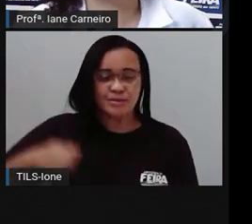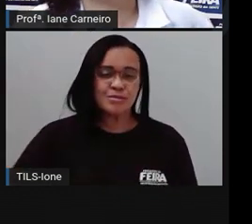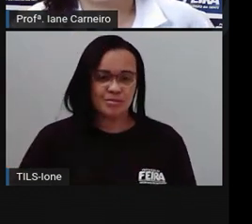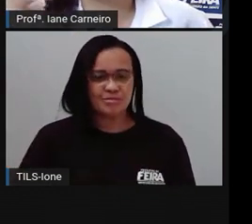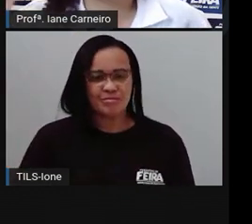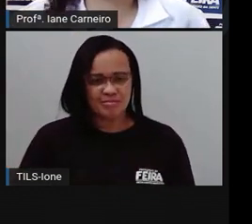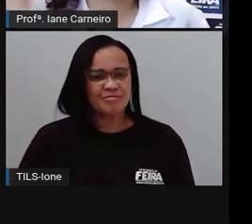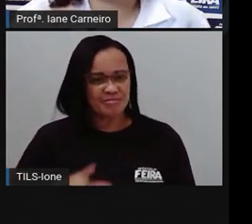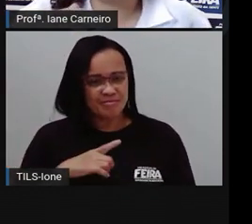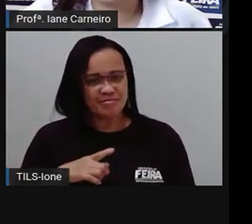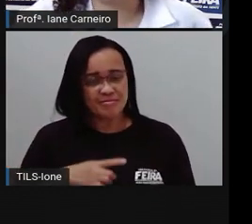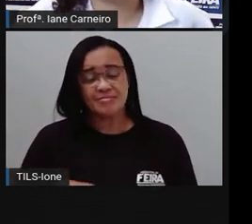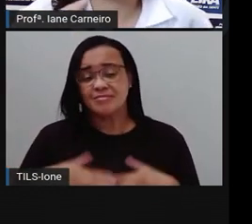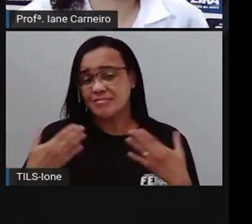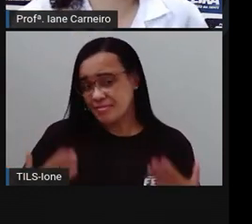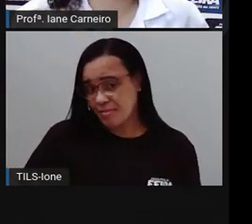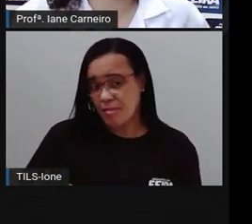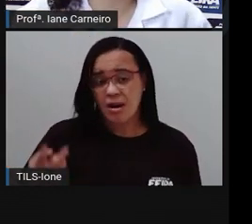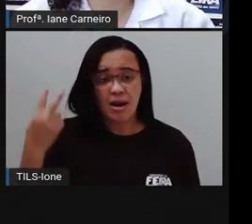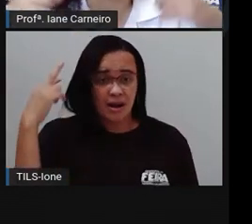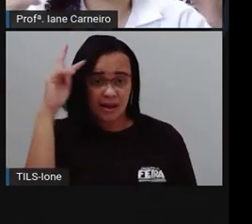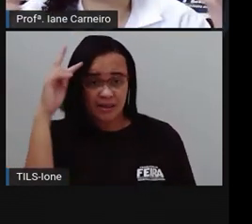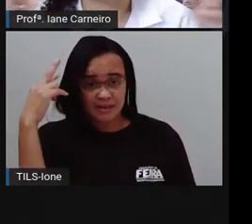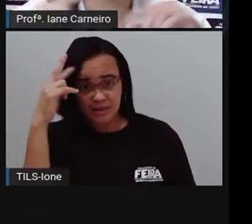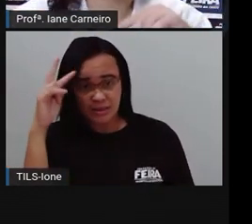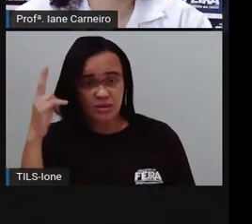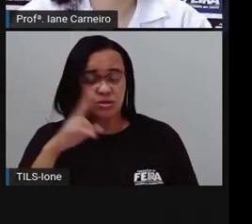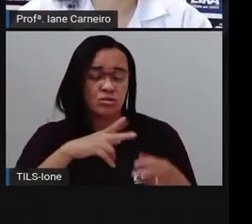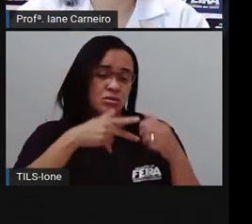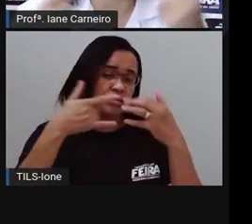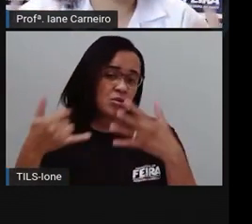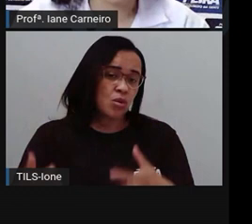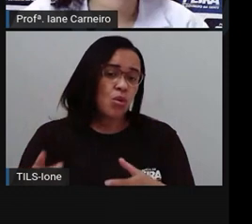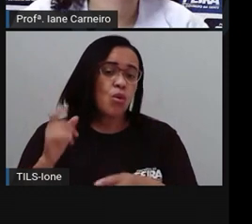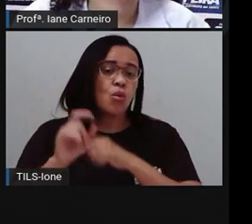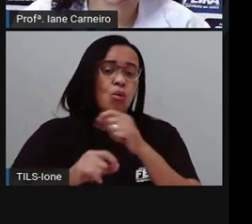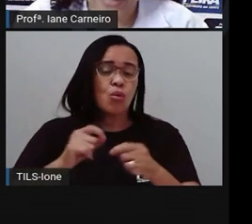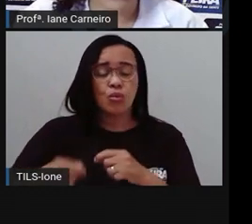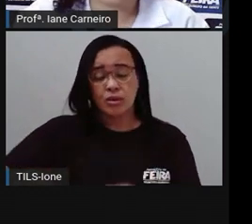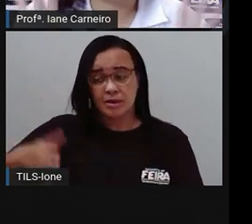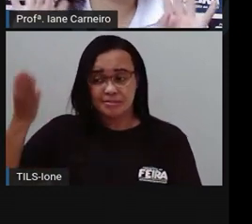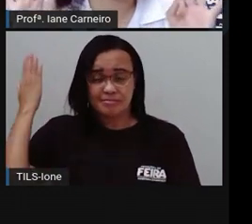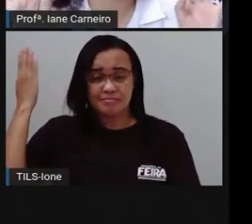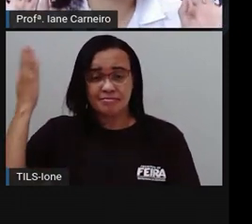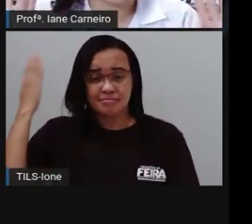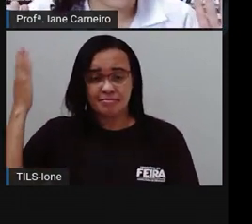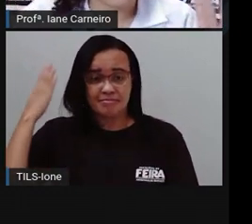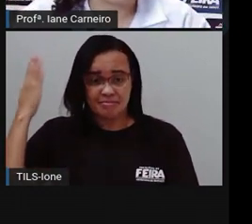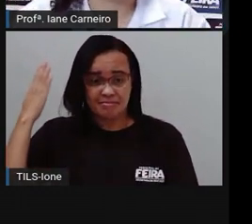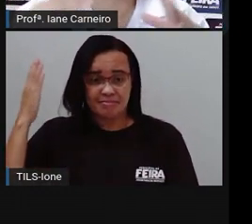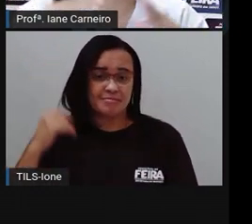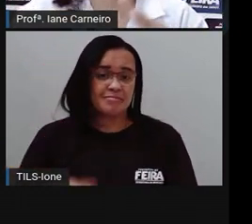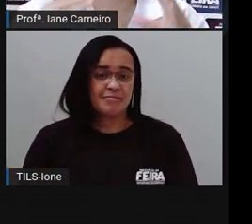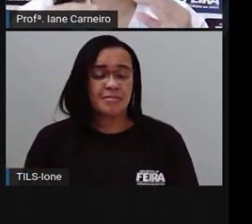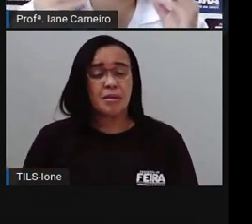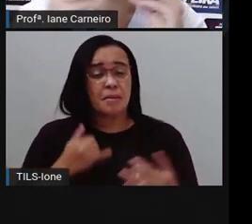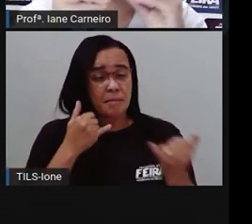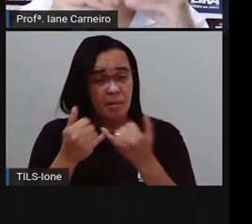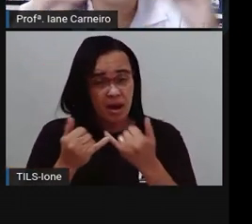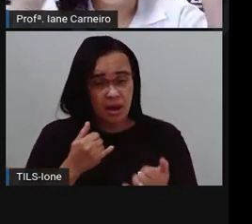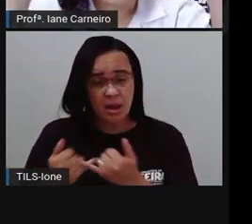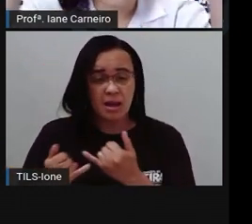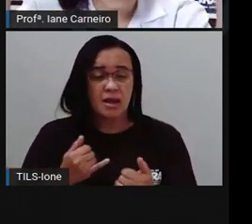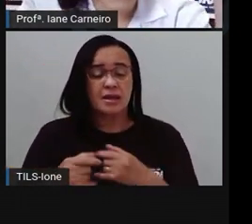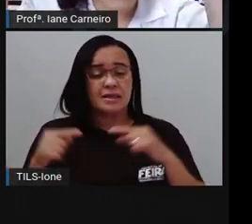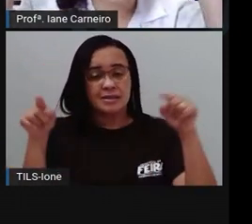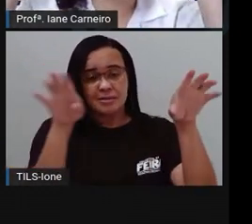né? E aí a história vai dizer que a gente tem um ancestral em comum, né, com o macaco. A gente não veio do macaco, mas nós temos um